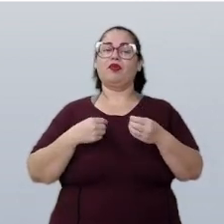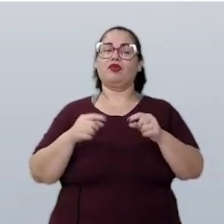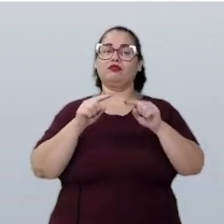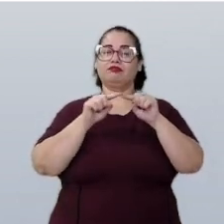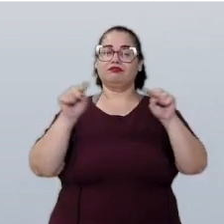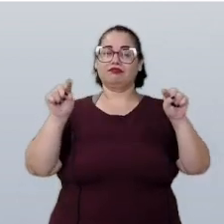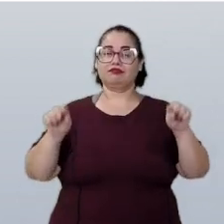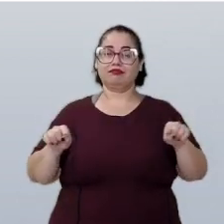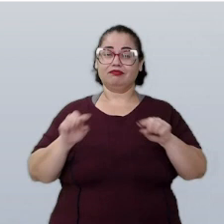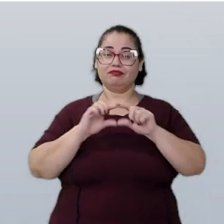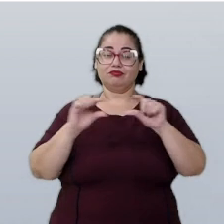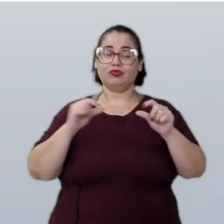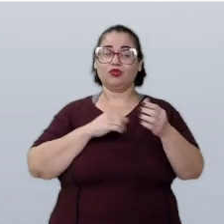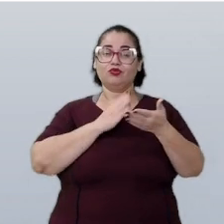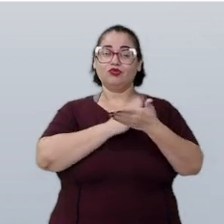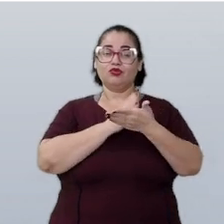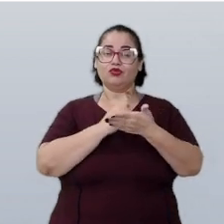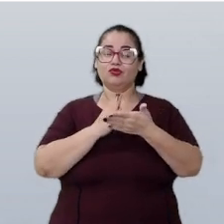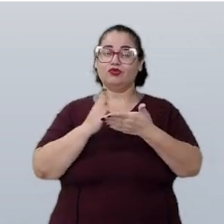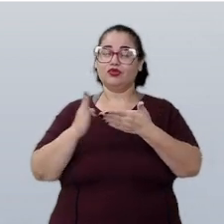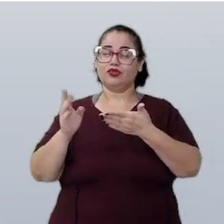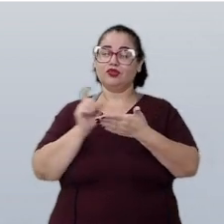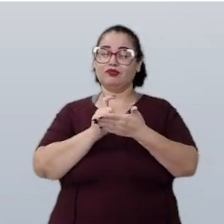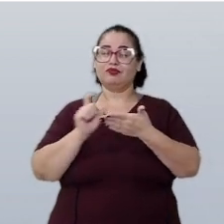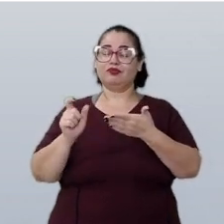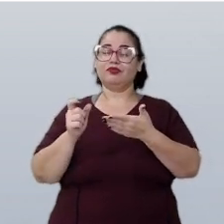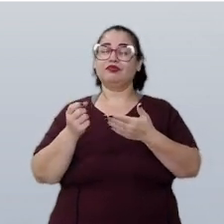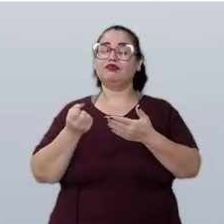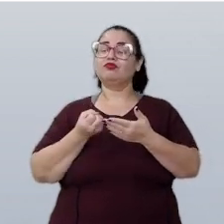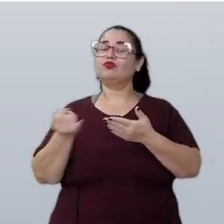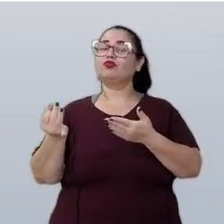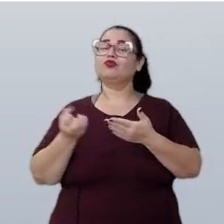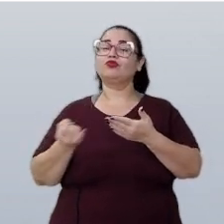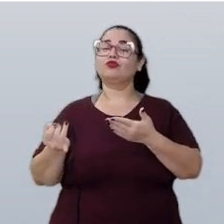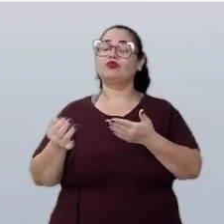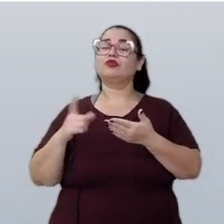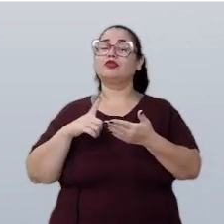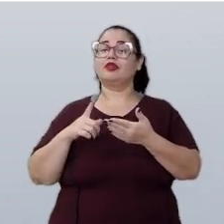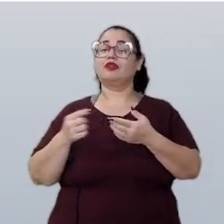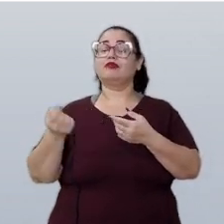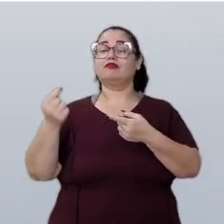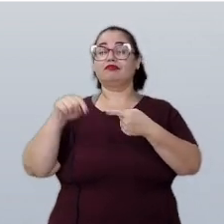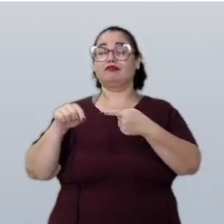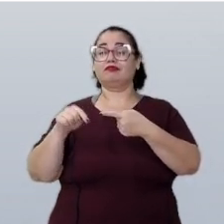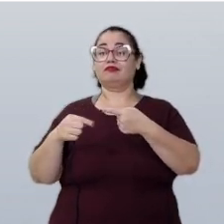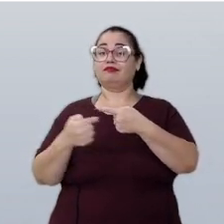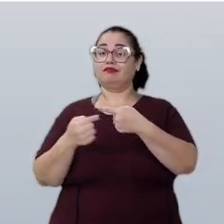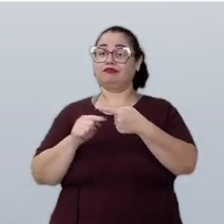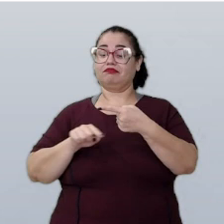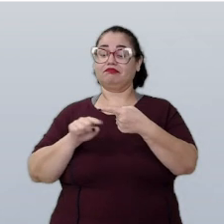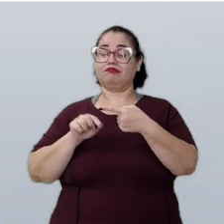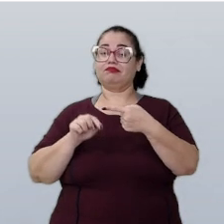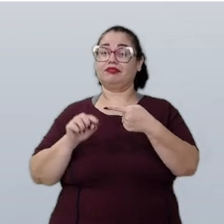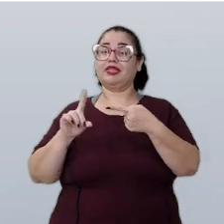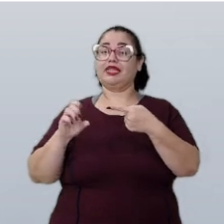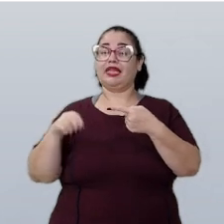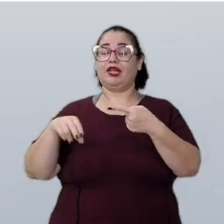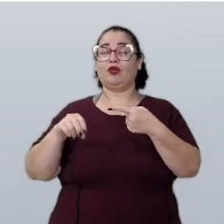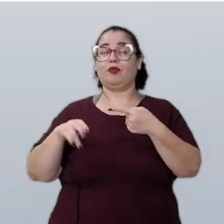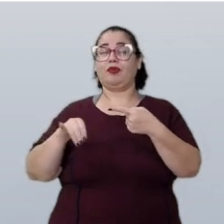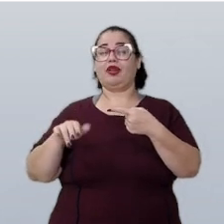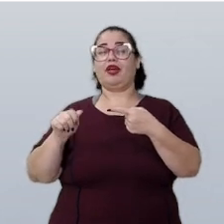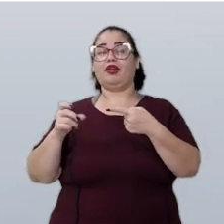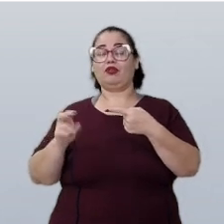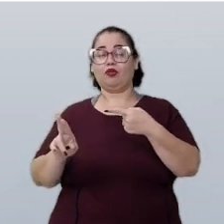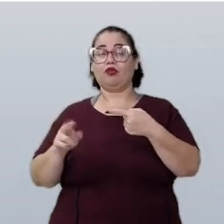o inteiro e dividir essa quantidade pelo denominador e utilizar